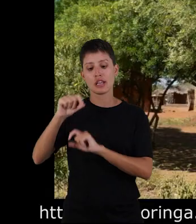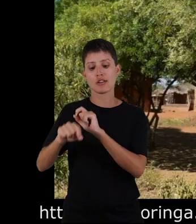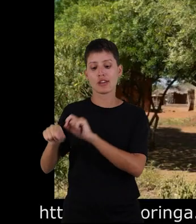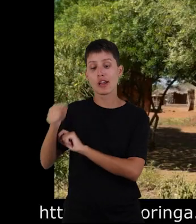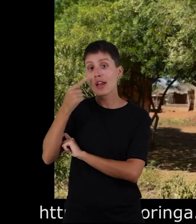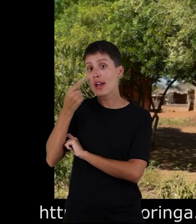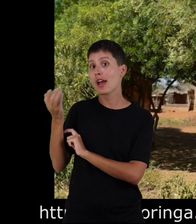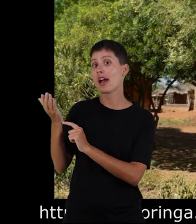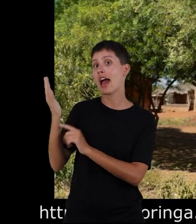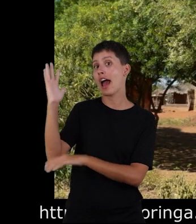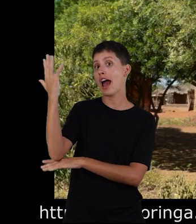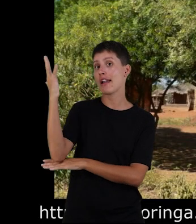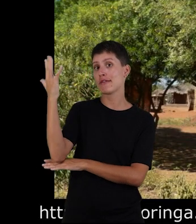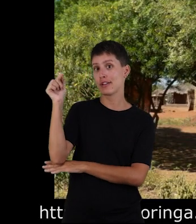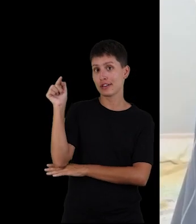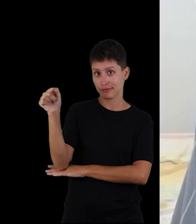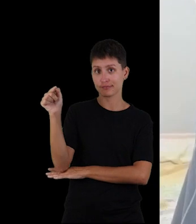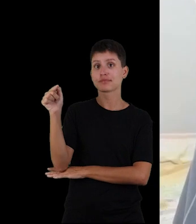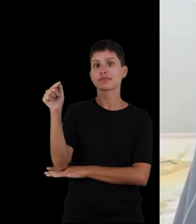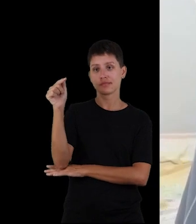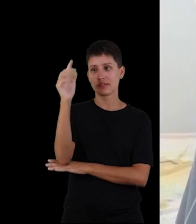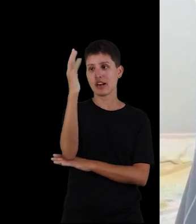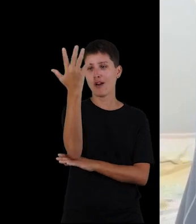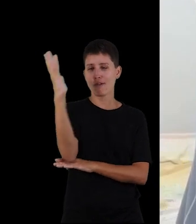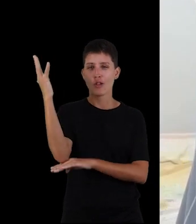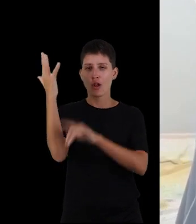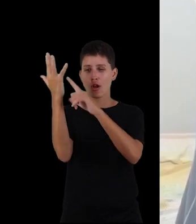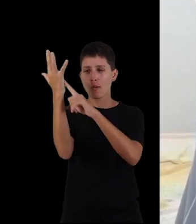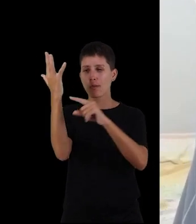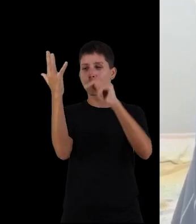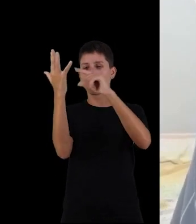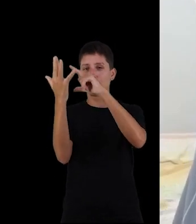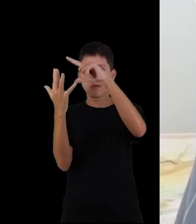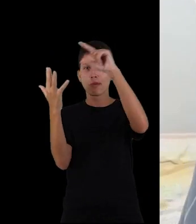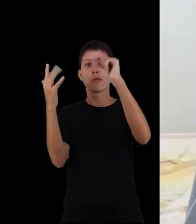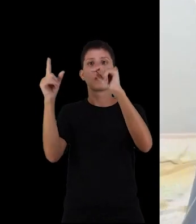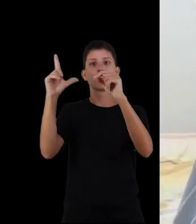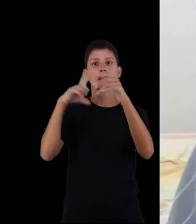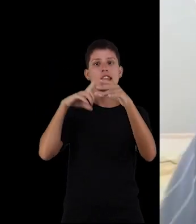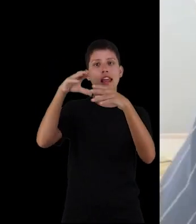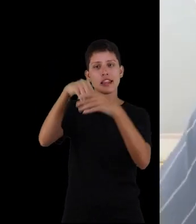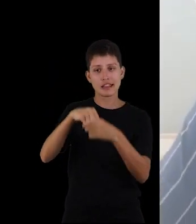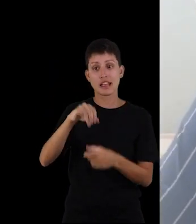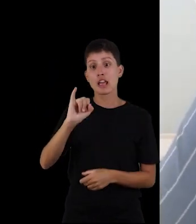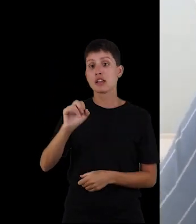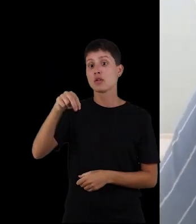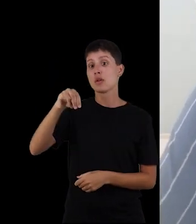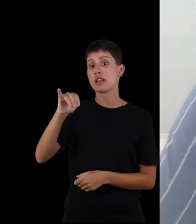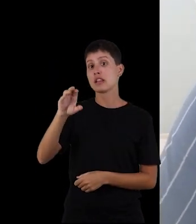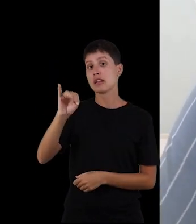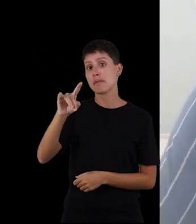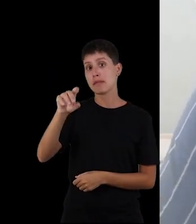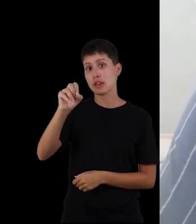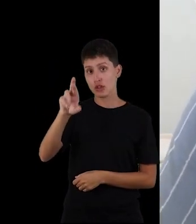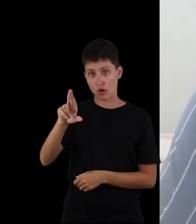planta, né, a moringoleífera, e suas flores contêm um inibidor de protease, que é o MOFSE, que é